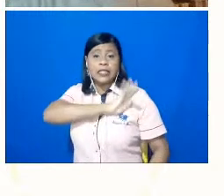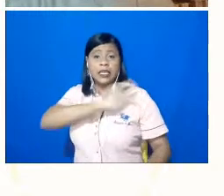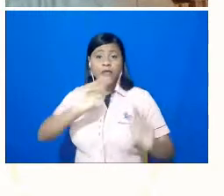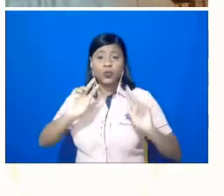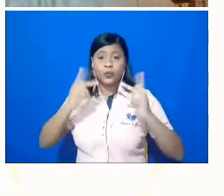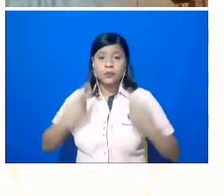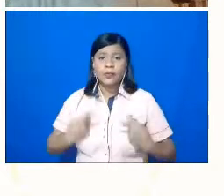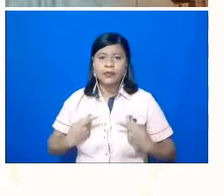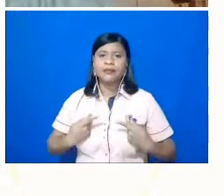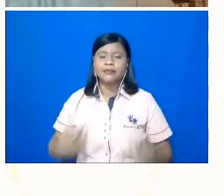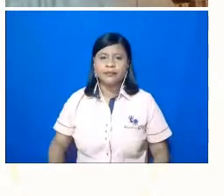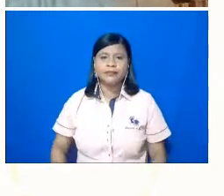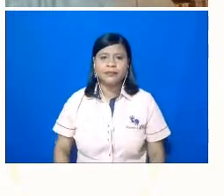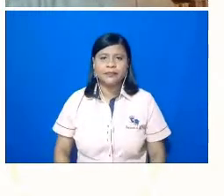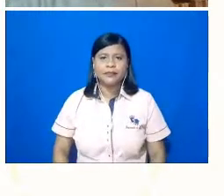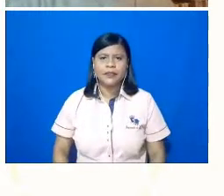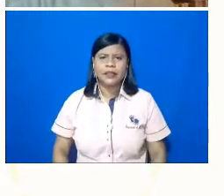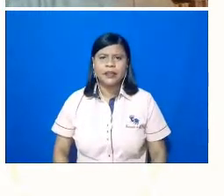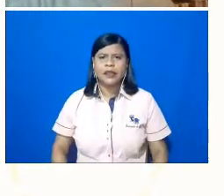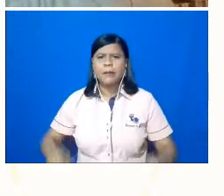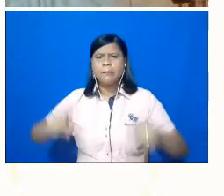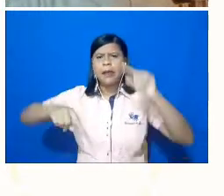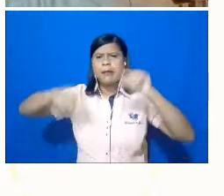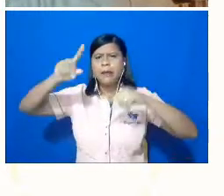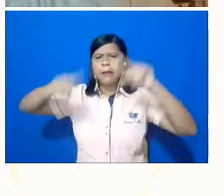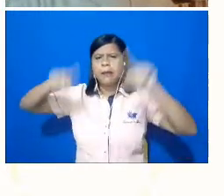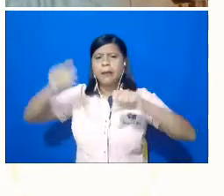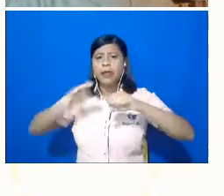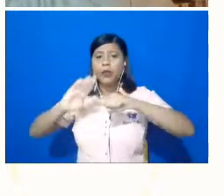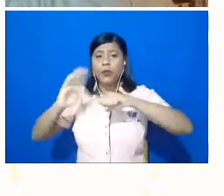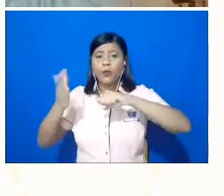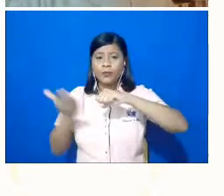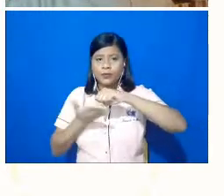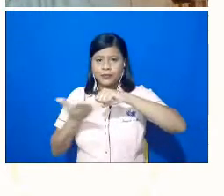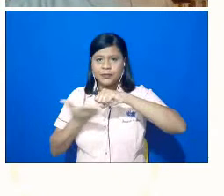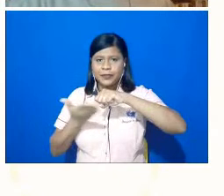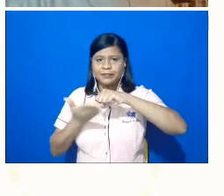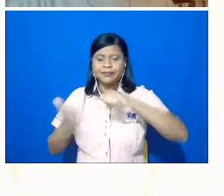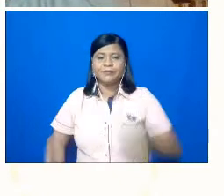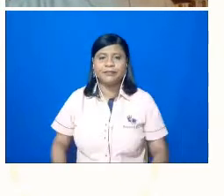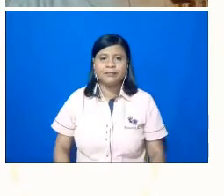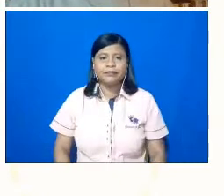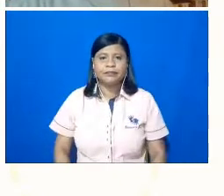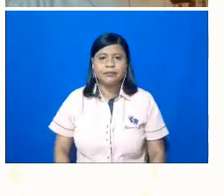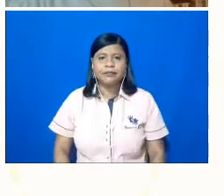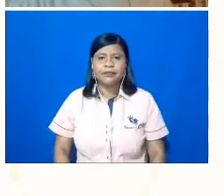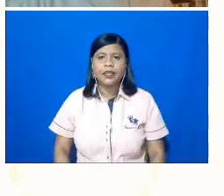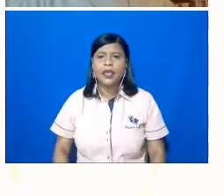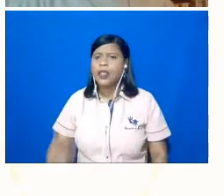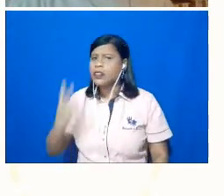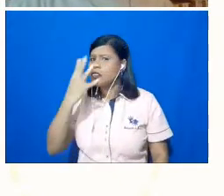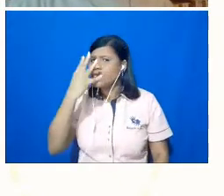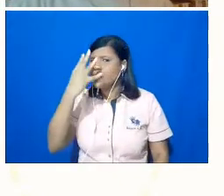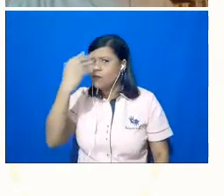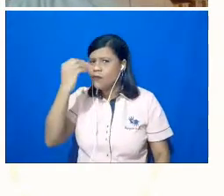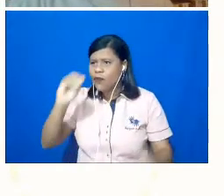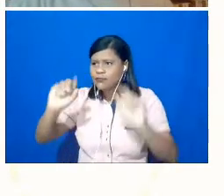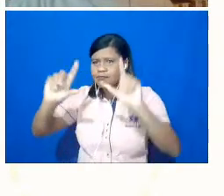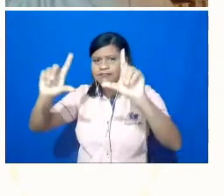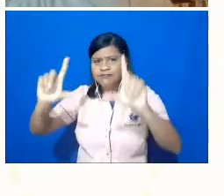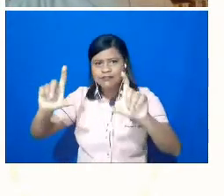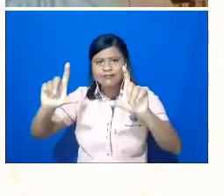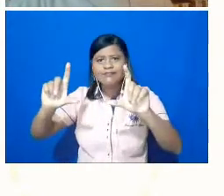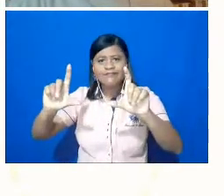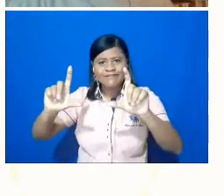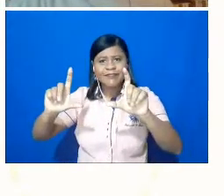as variáveis contemporâneas. E, na foto ali, vocês podem ver o Teatro Raquel Costa,